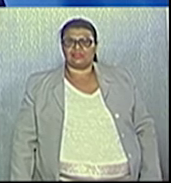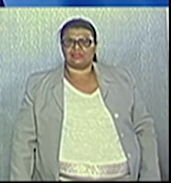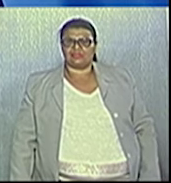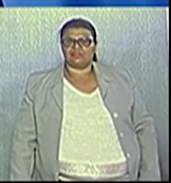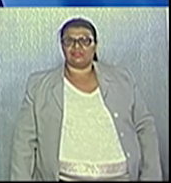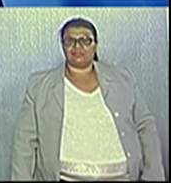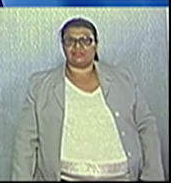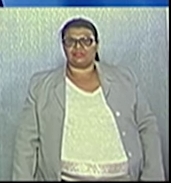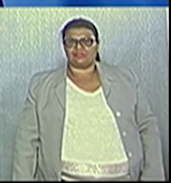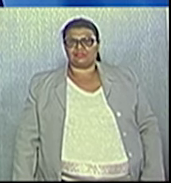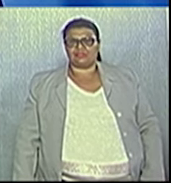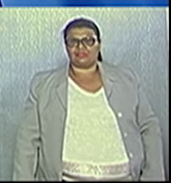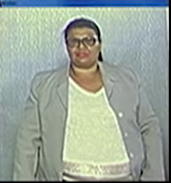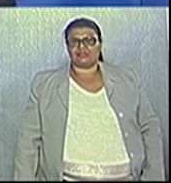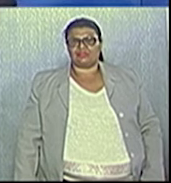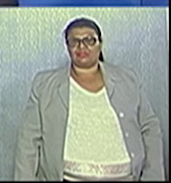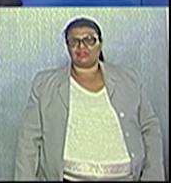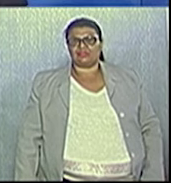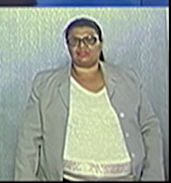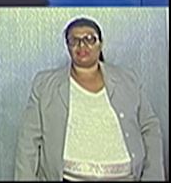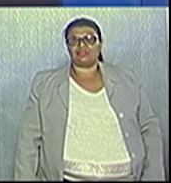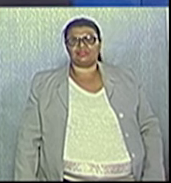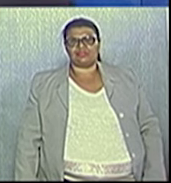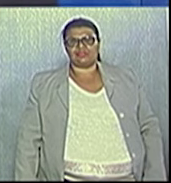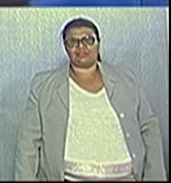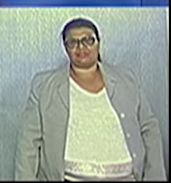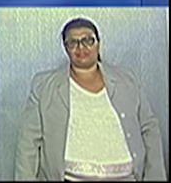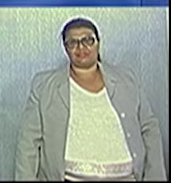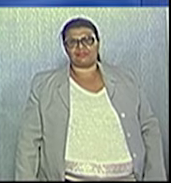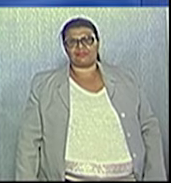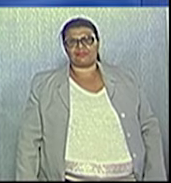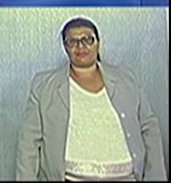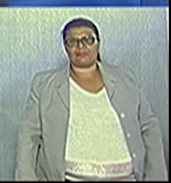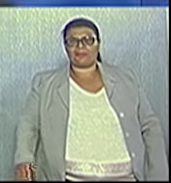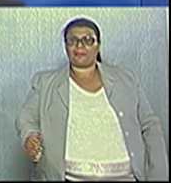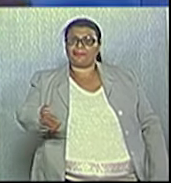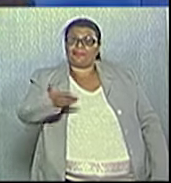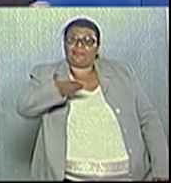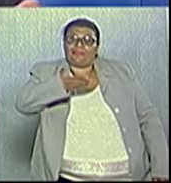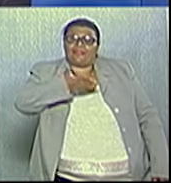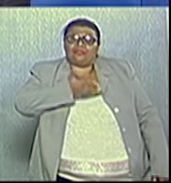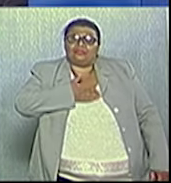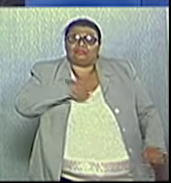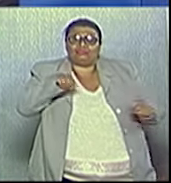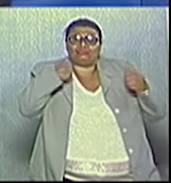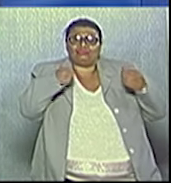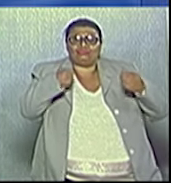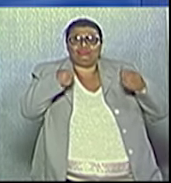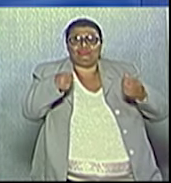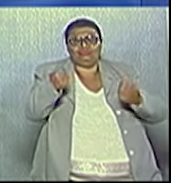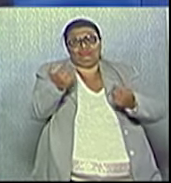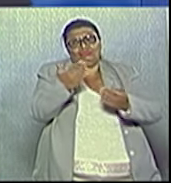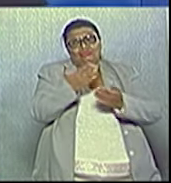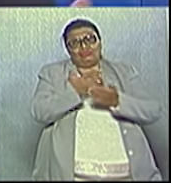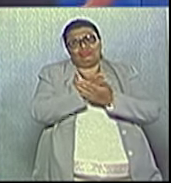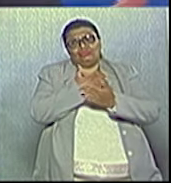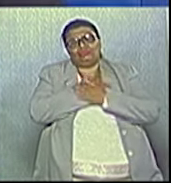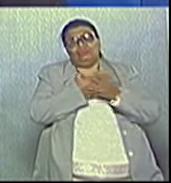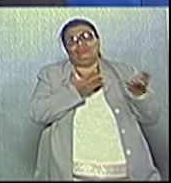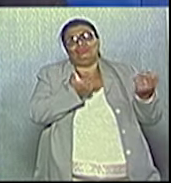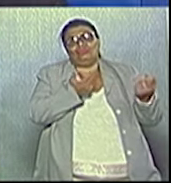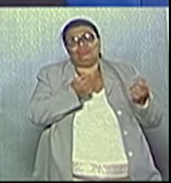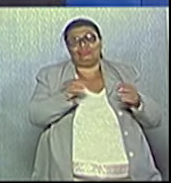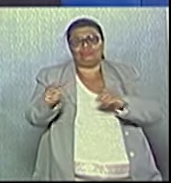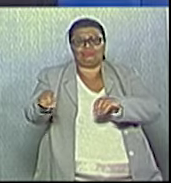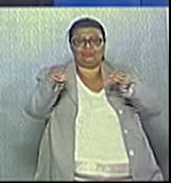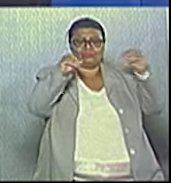do candidato Pedro Mota. Realmente, Maurício. Nós precisamos abraçar esses jovens. Nós precisamos tirar esses